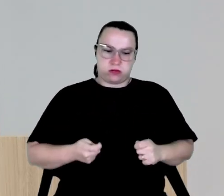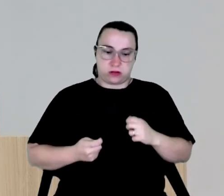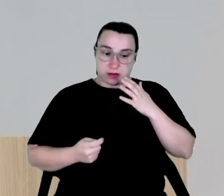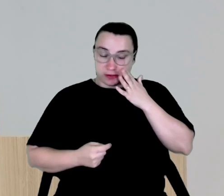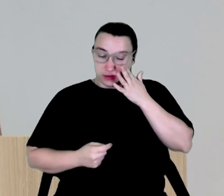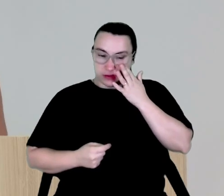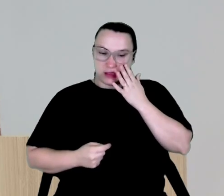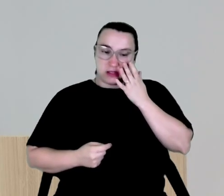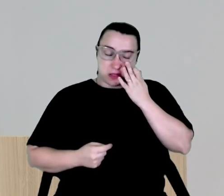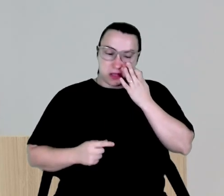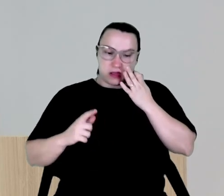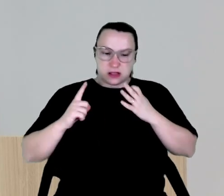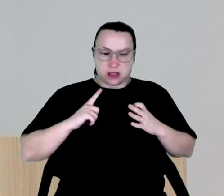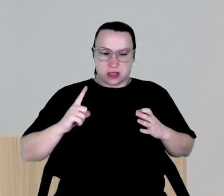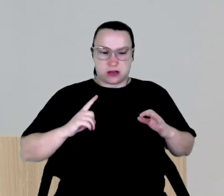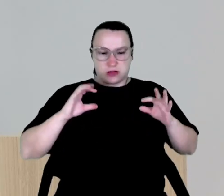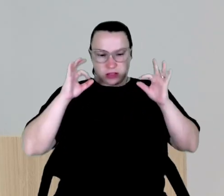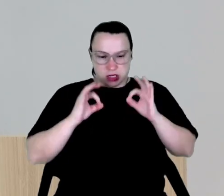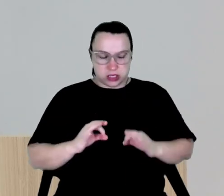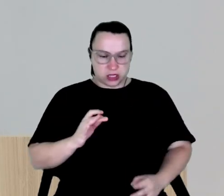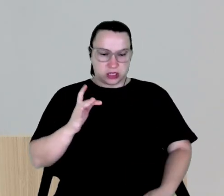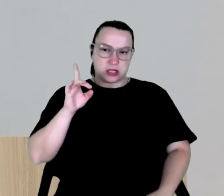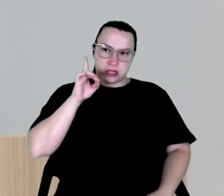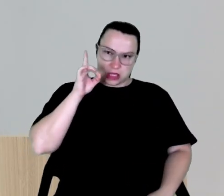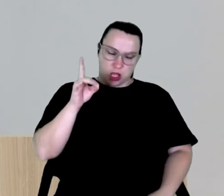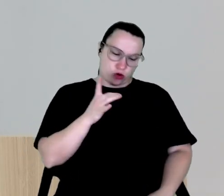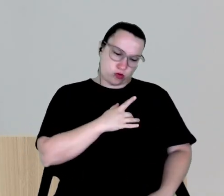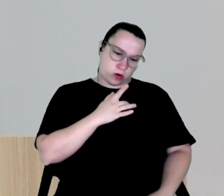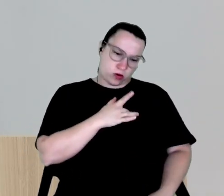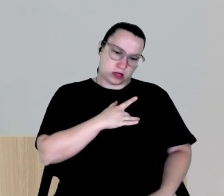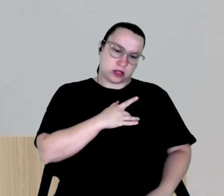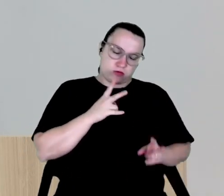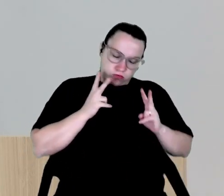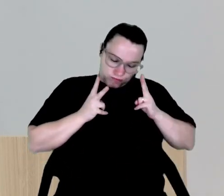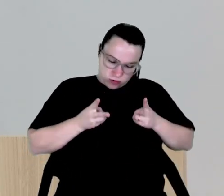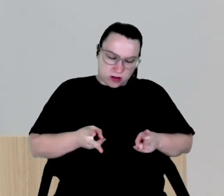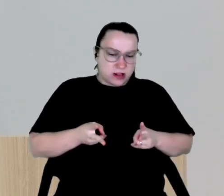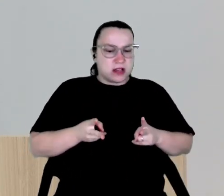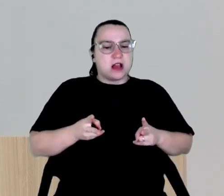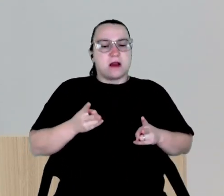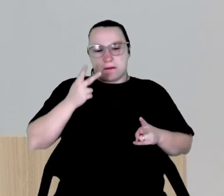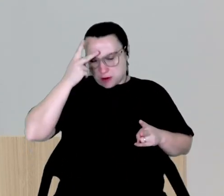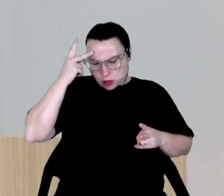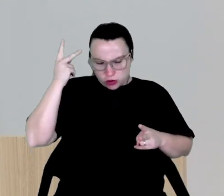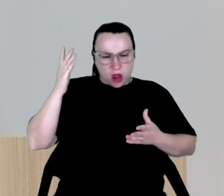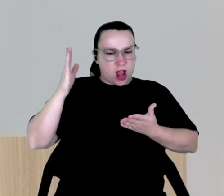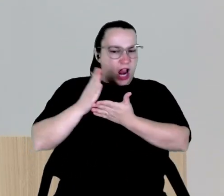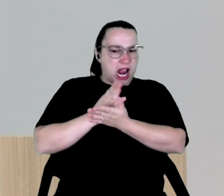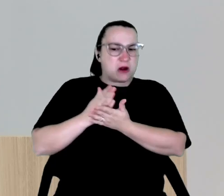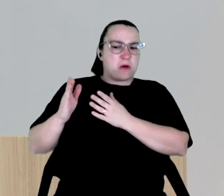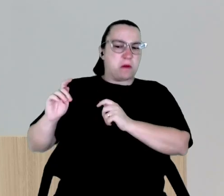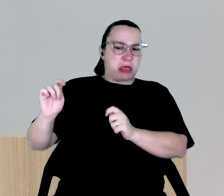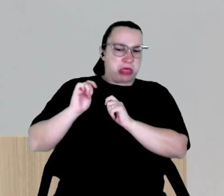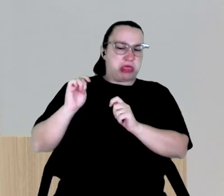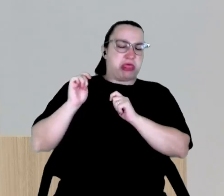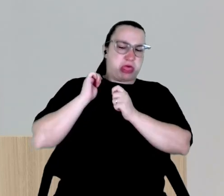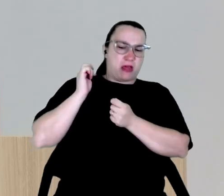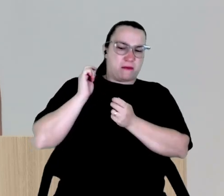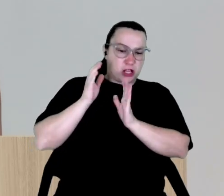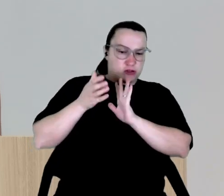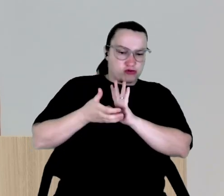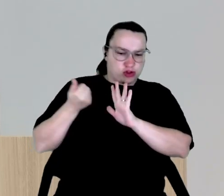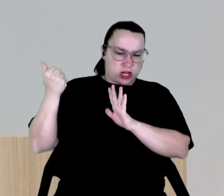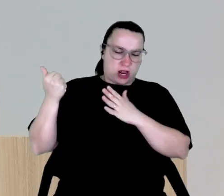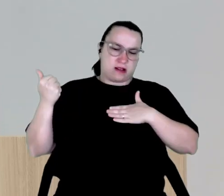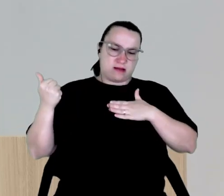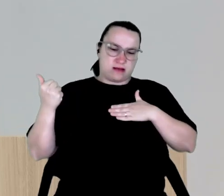certeza que se eu não tivesse Deus no meu coração, eu não estaria aqui. Porque tentaram de tudo para que eu não estivesse. Esses votos